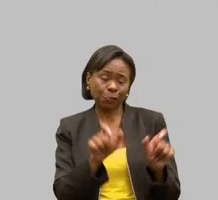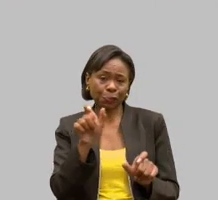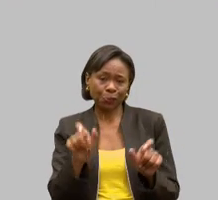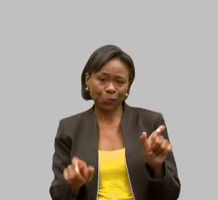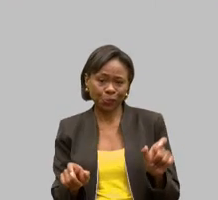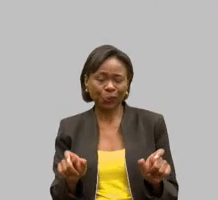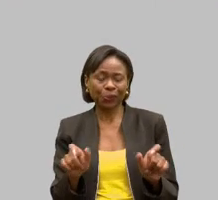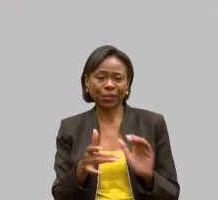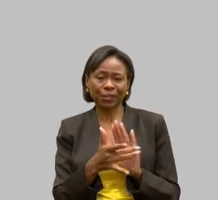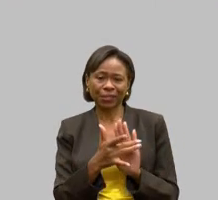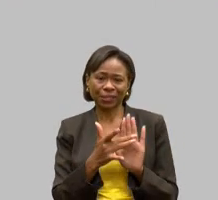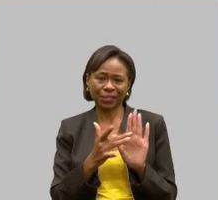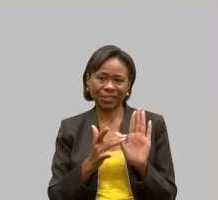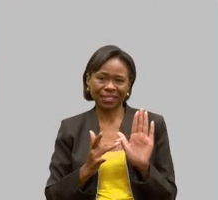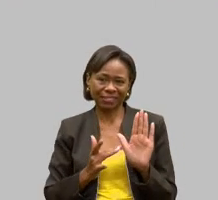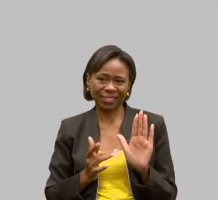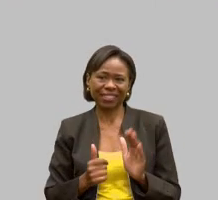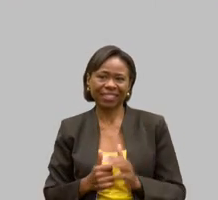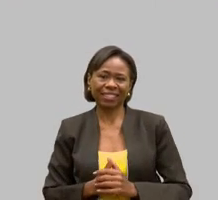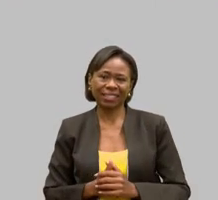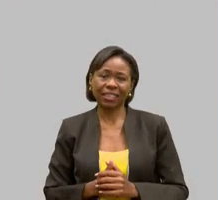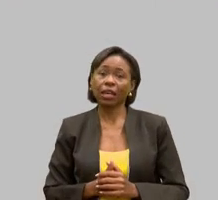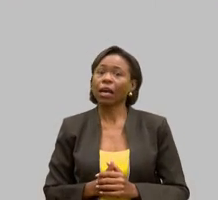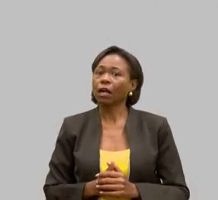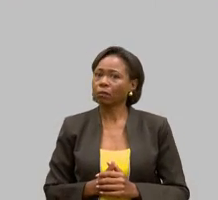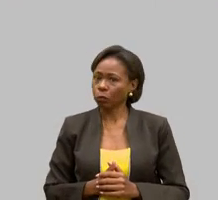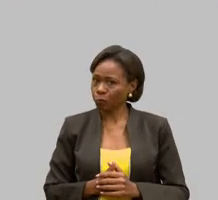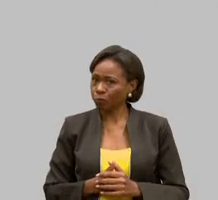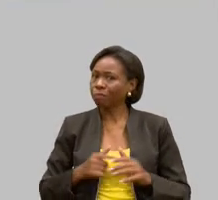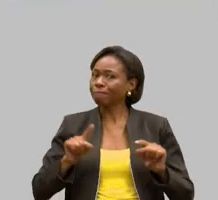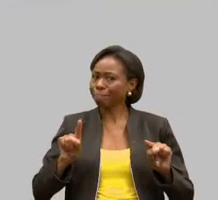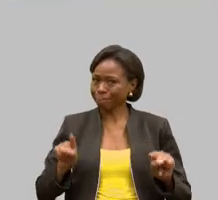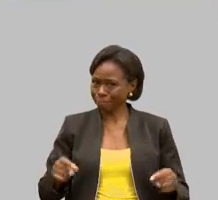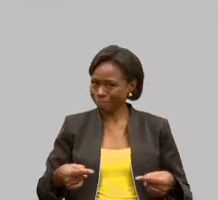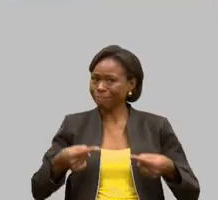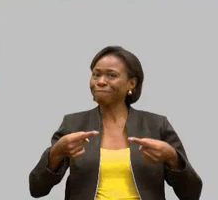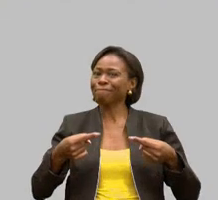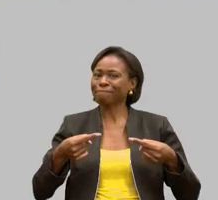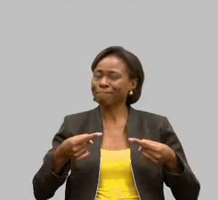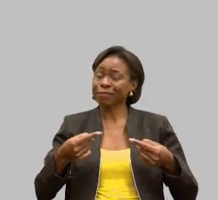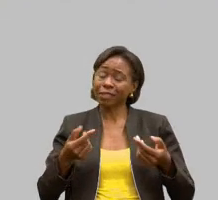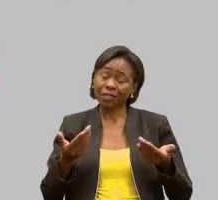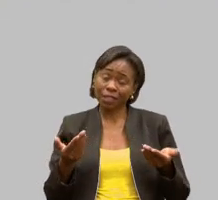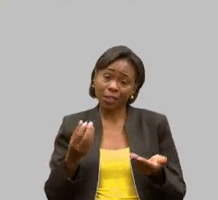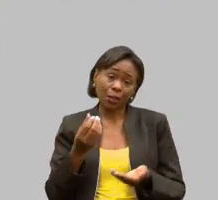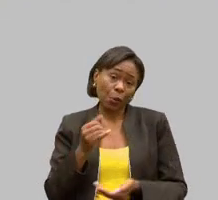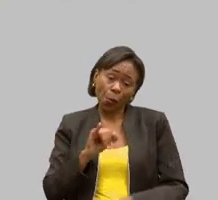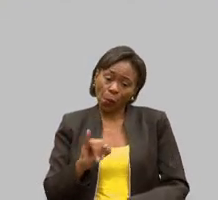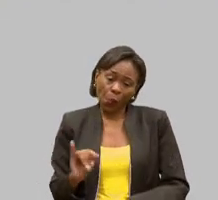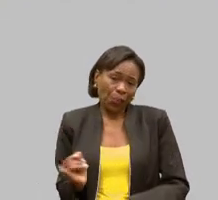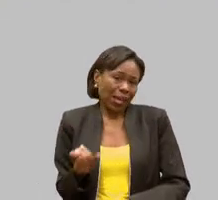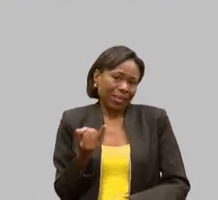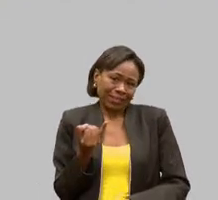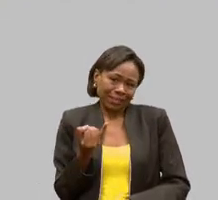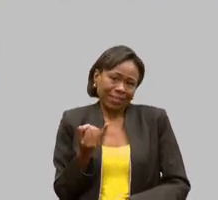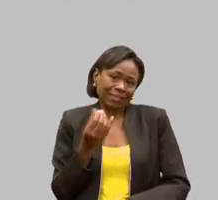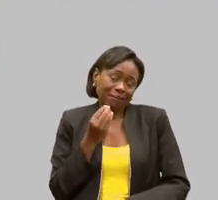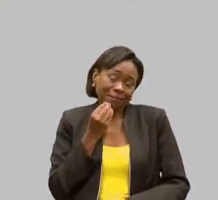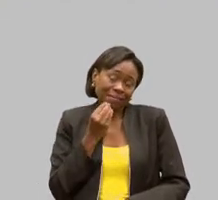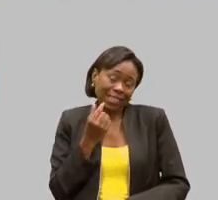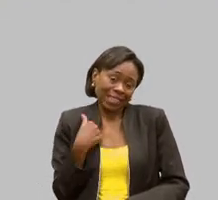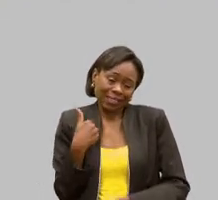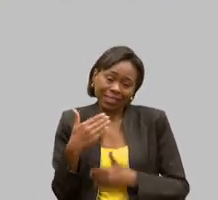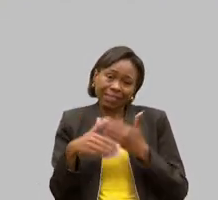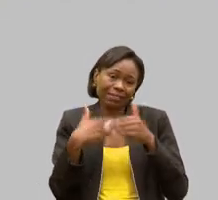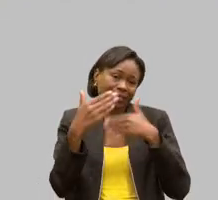Então, mais um passo, é mais um desafio. Então, isso é oportunidade de crescimento, com a pessoa com deficiência.